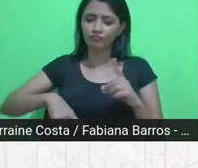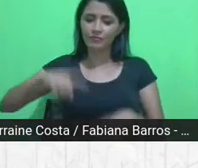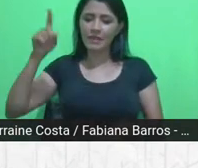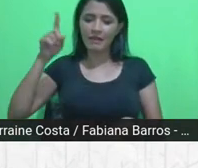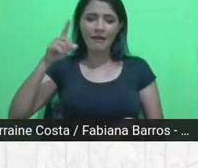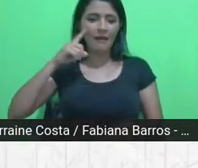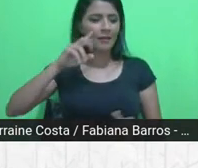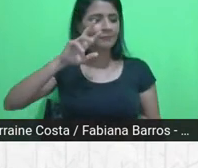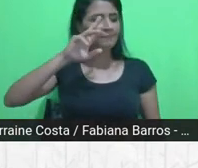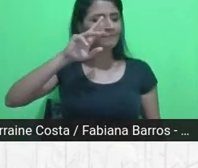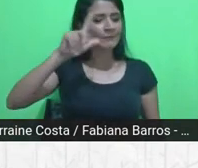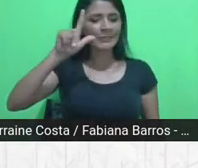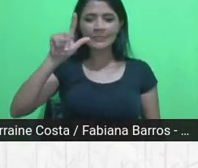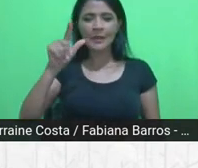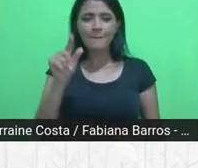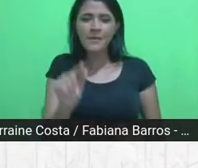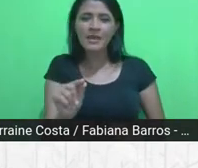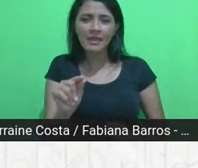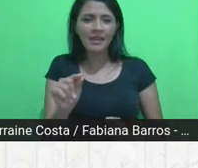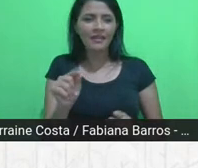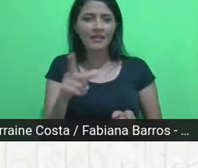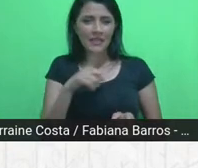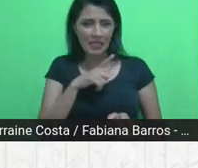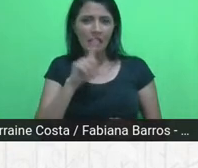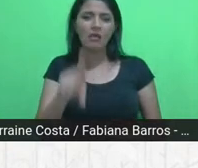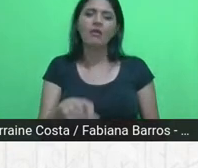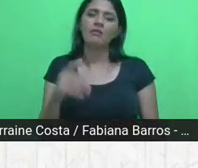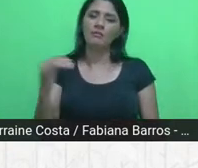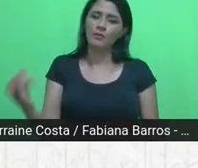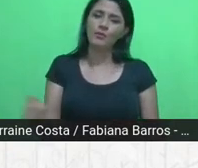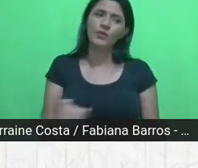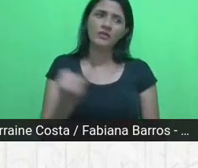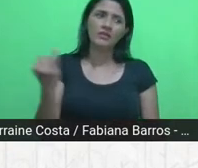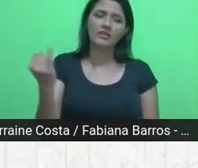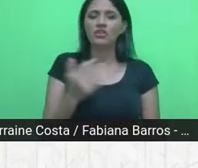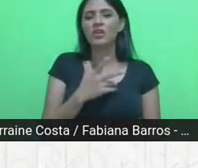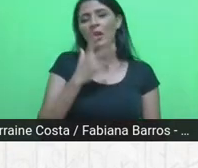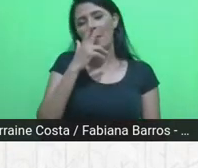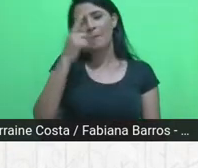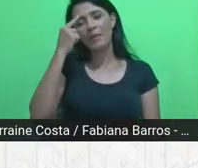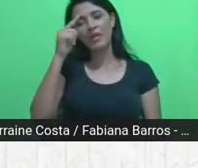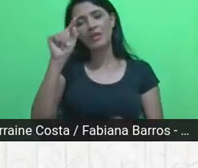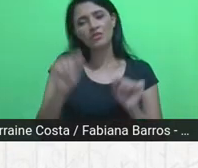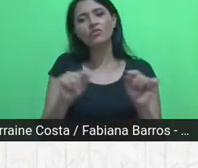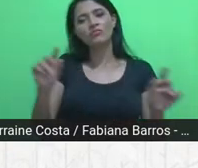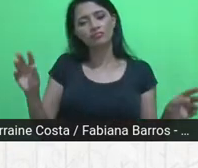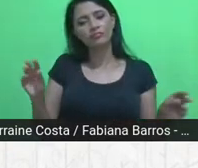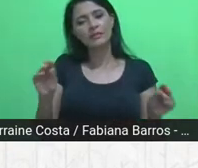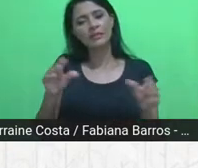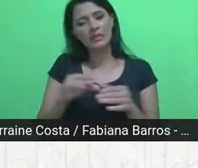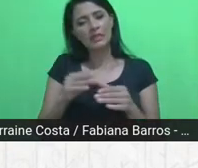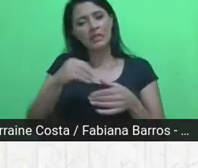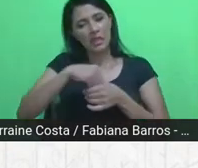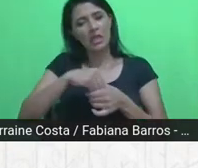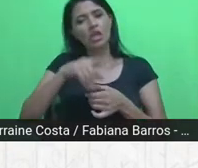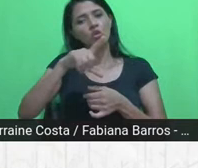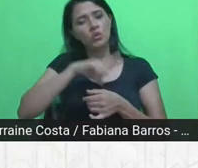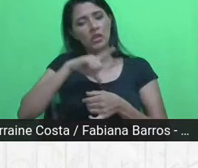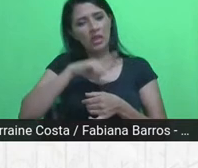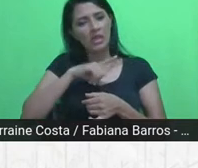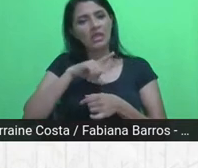pequenas é fundamental, eu acho que estão reunidos nesse conjunto de